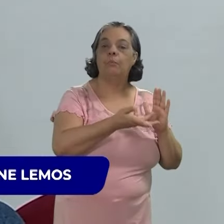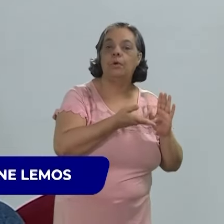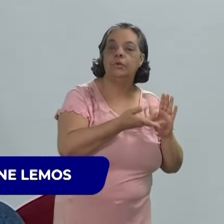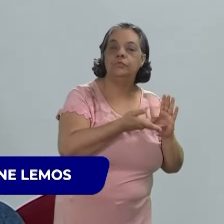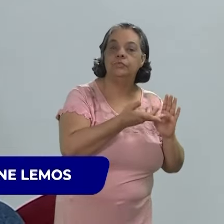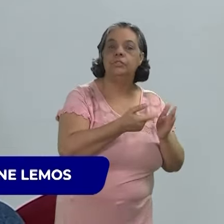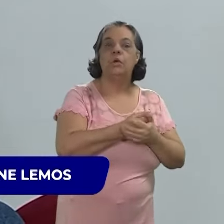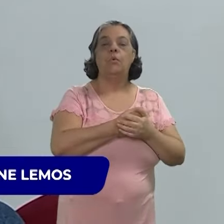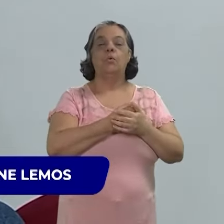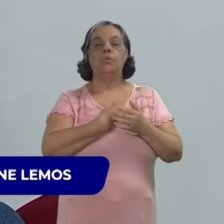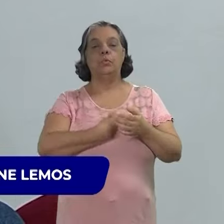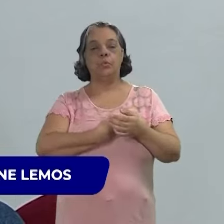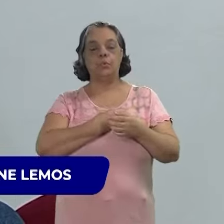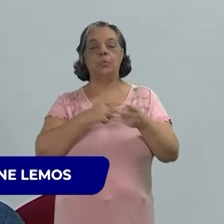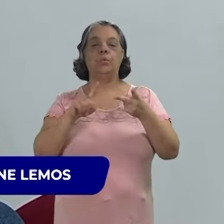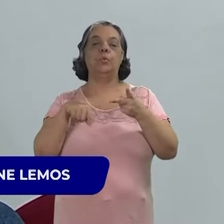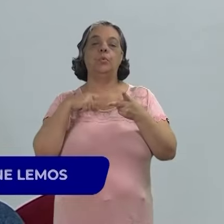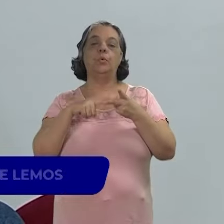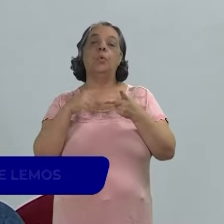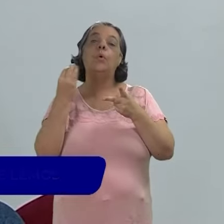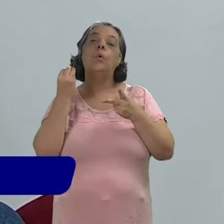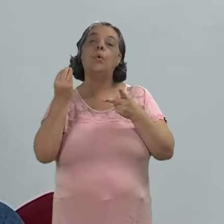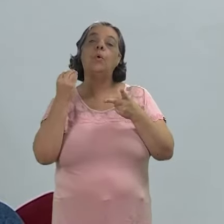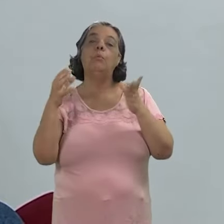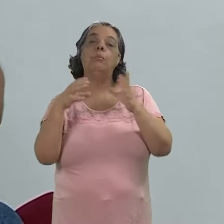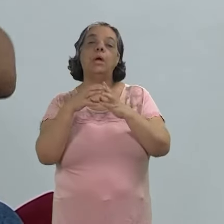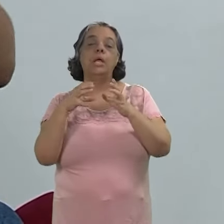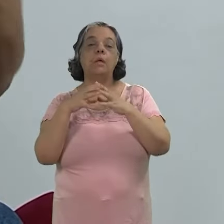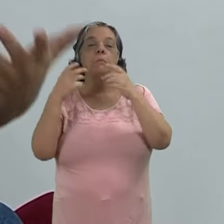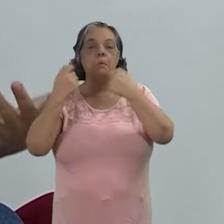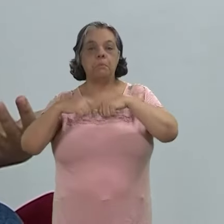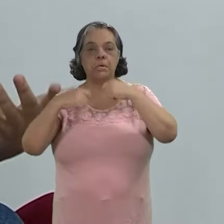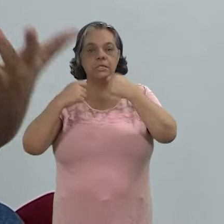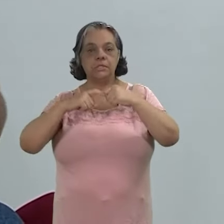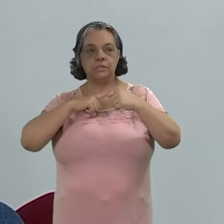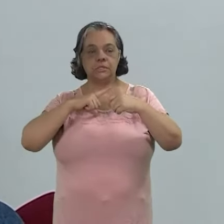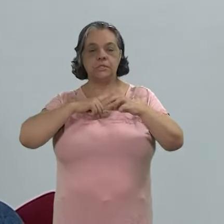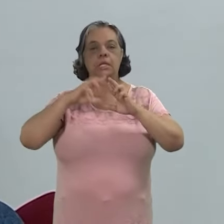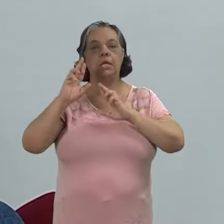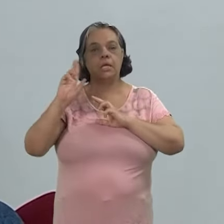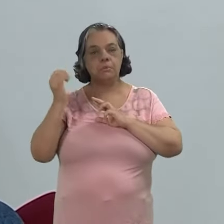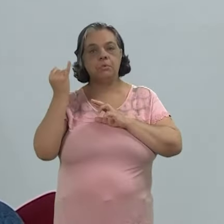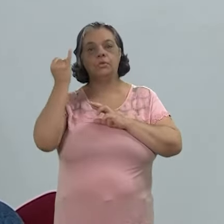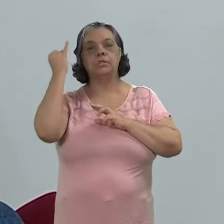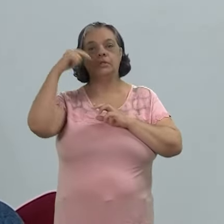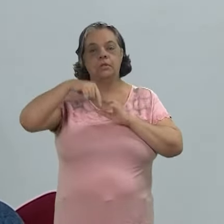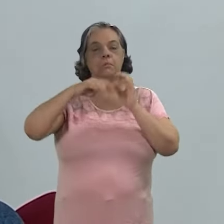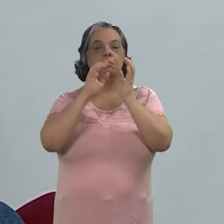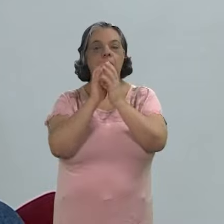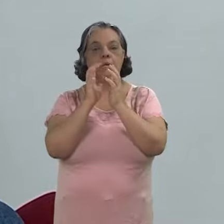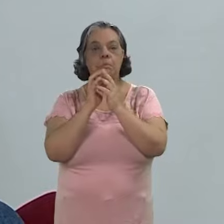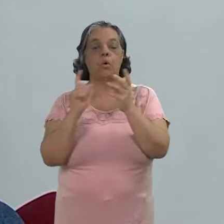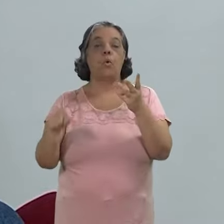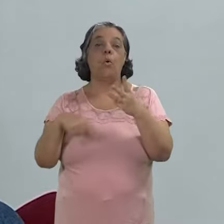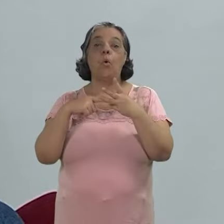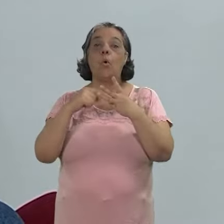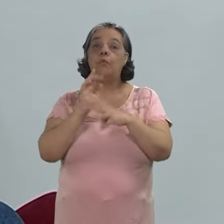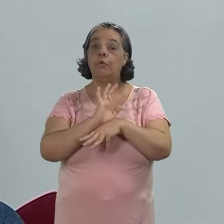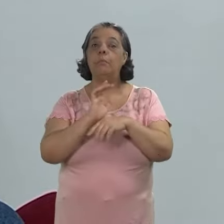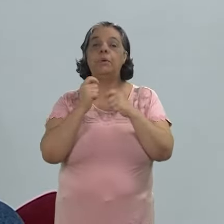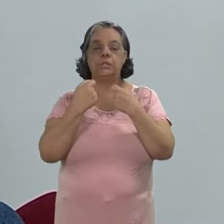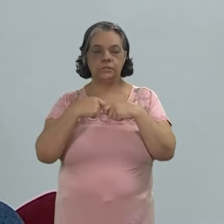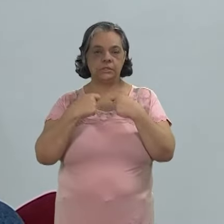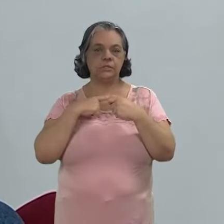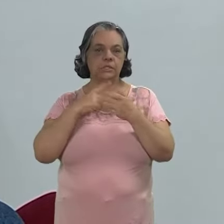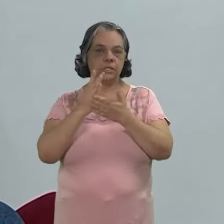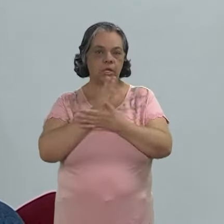do filme como a equipe precisa ter uma parte relevante em Pernambuco o filme